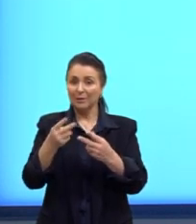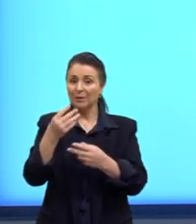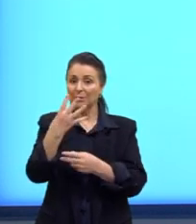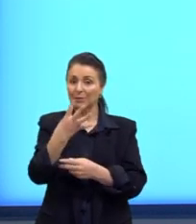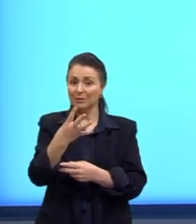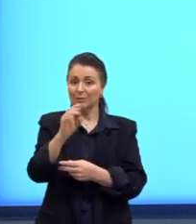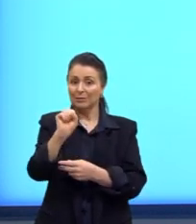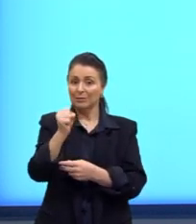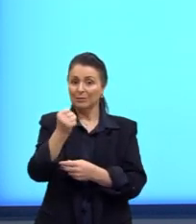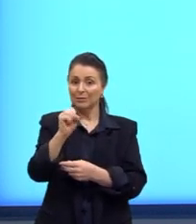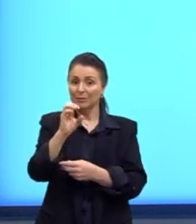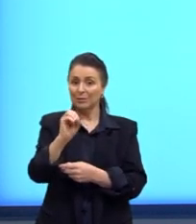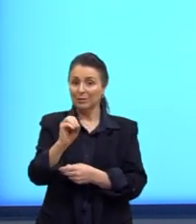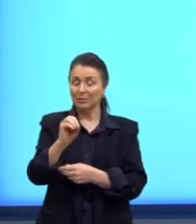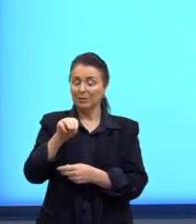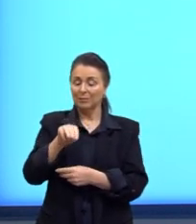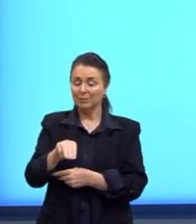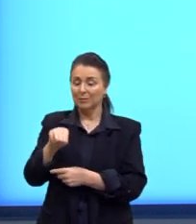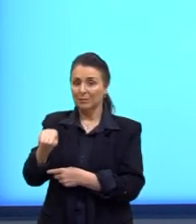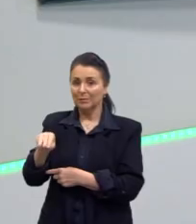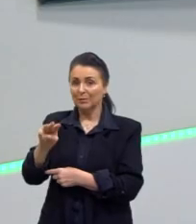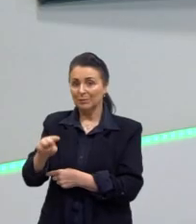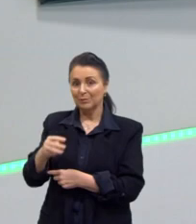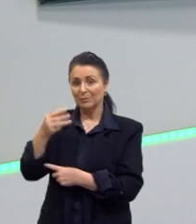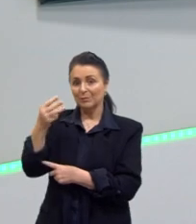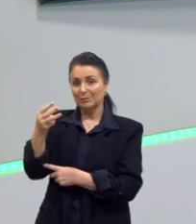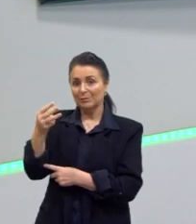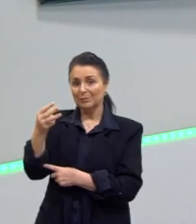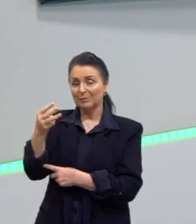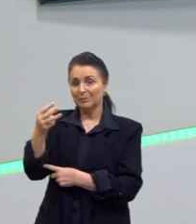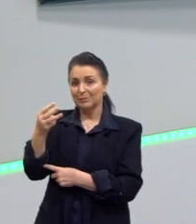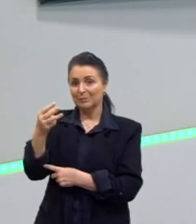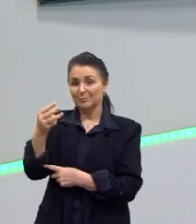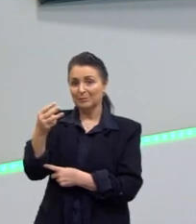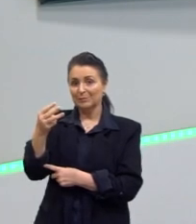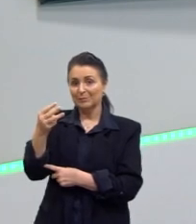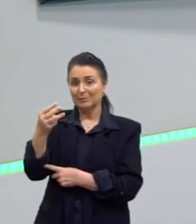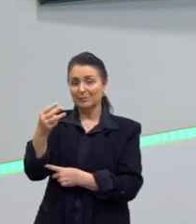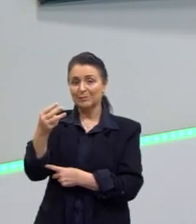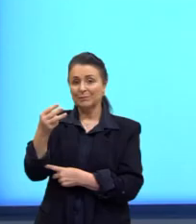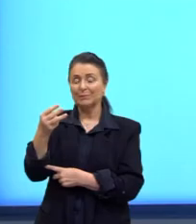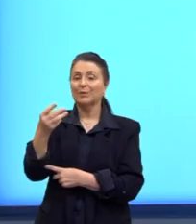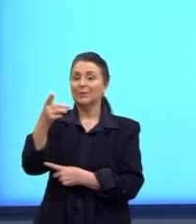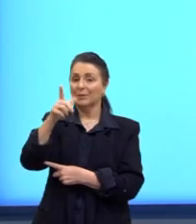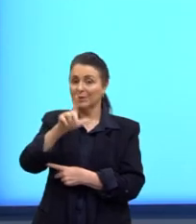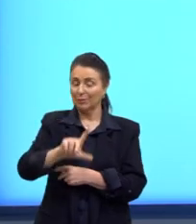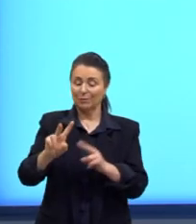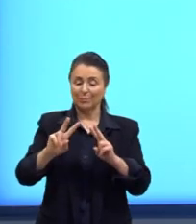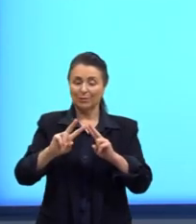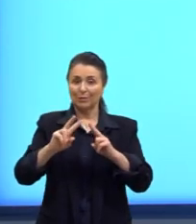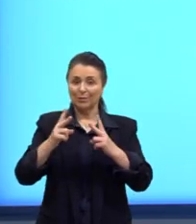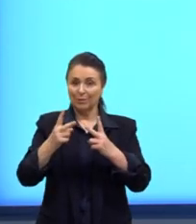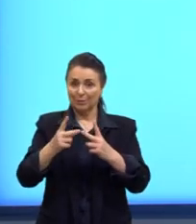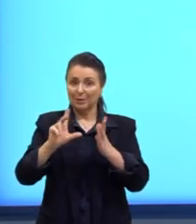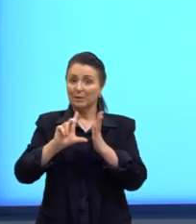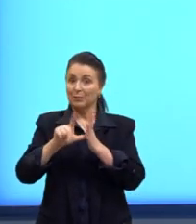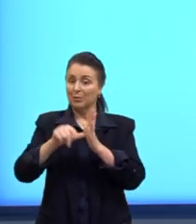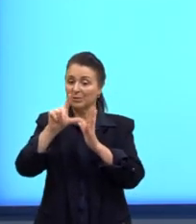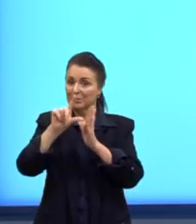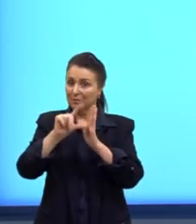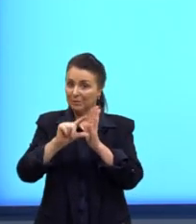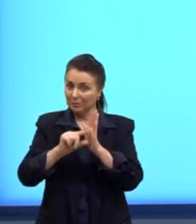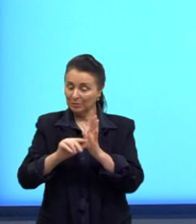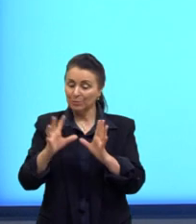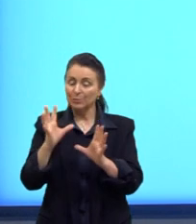480 milímetros cúbicos. De novo, o volume, então, após a redução, a gente